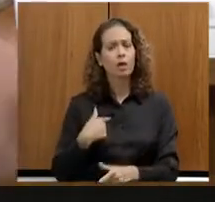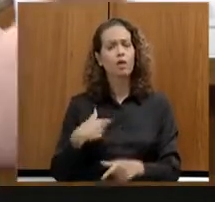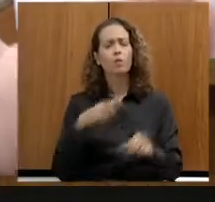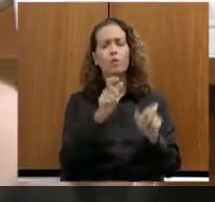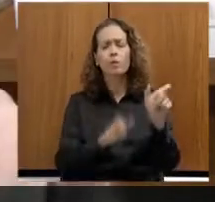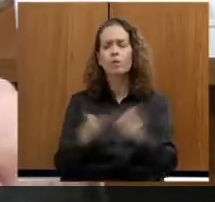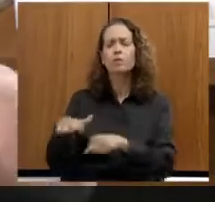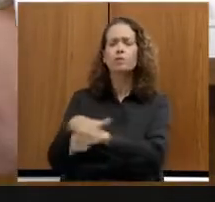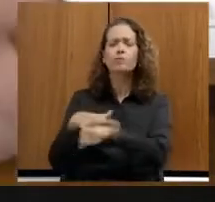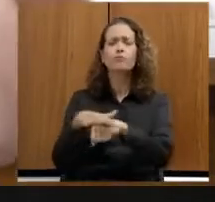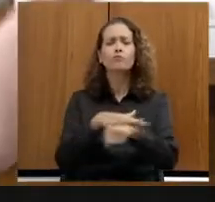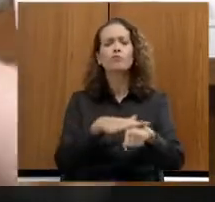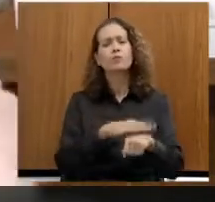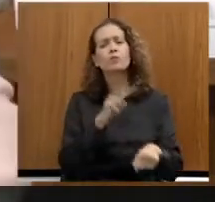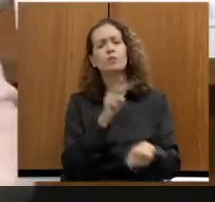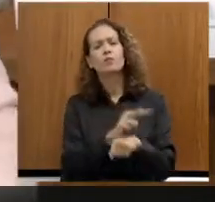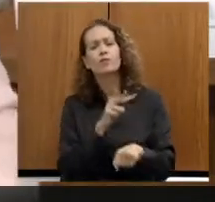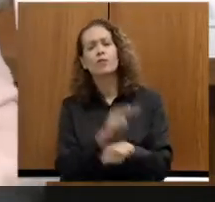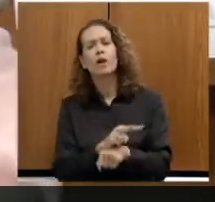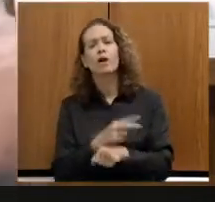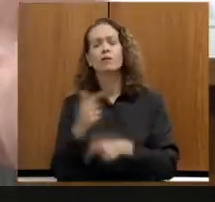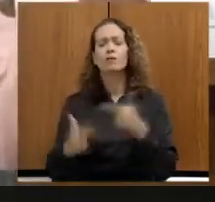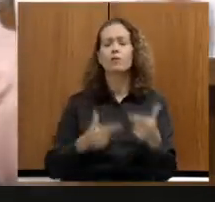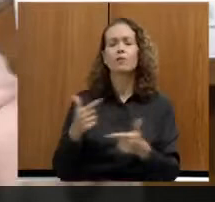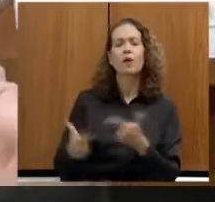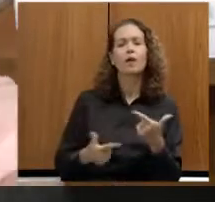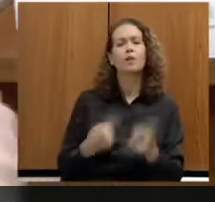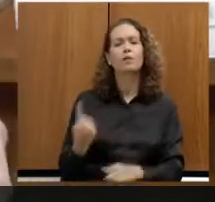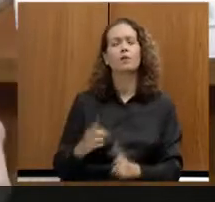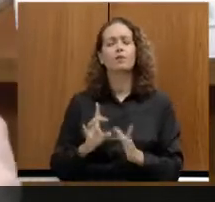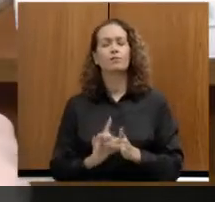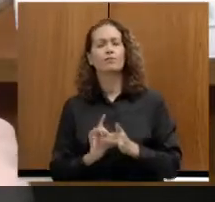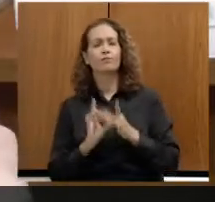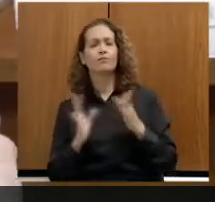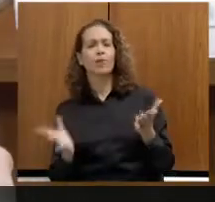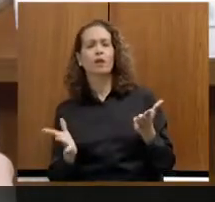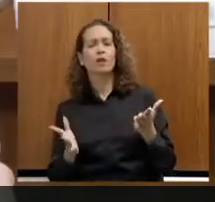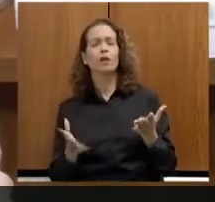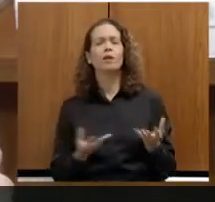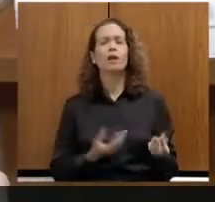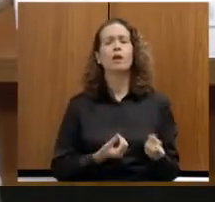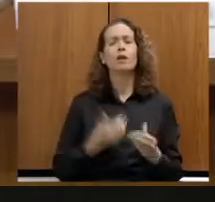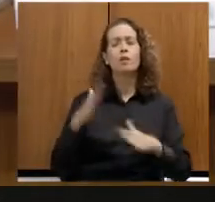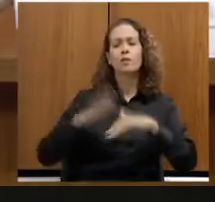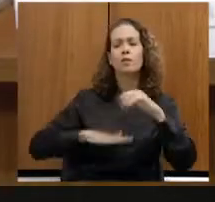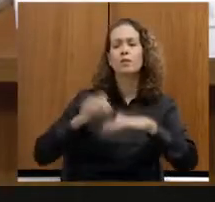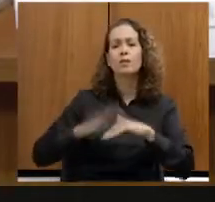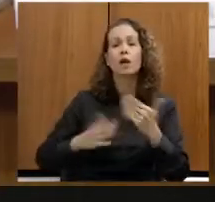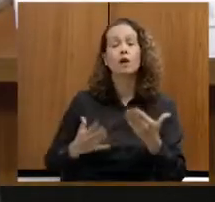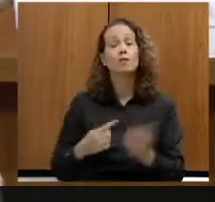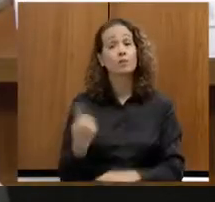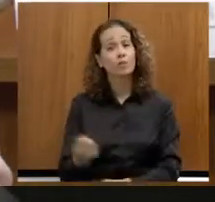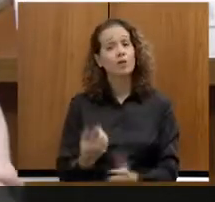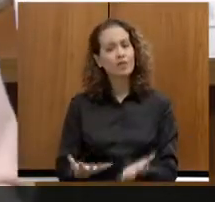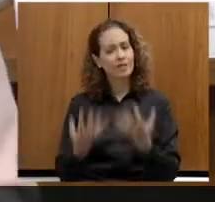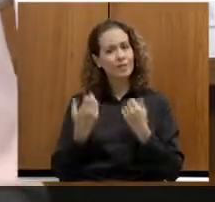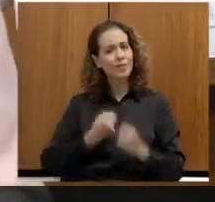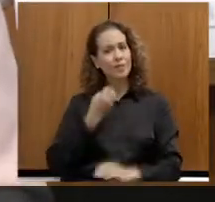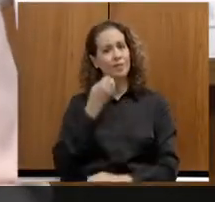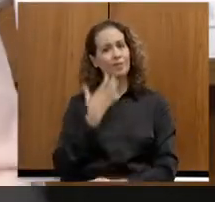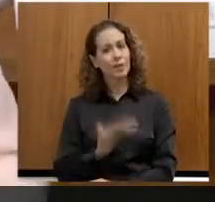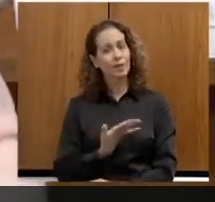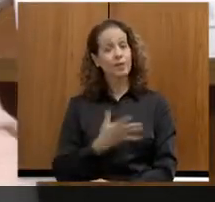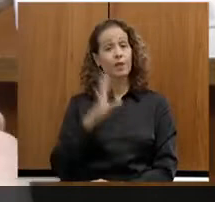para vagas de emprego, para nos disponibilizarem, que tipo de qualificação, e nós temos sido muito bem recebidos. Eu acho que